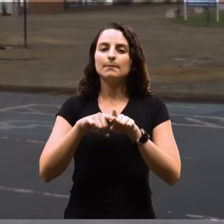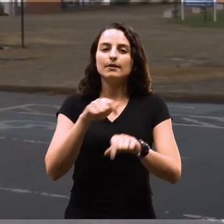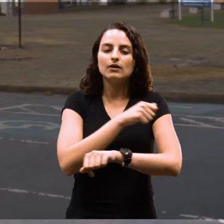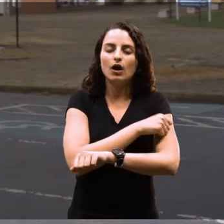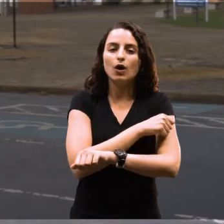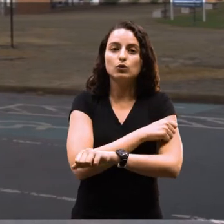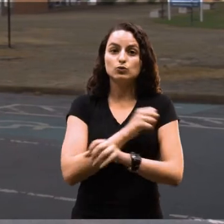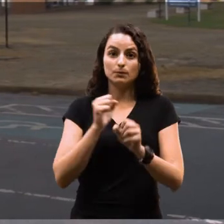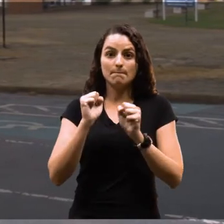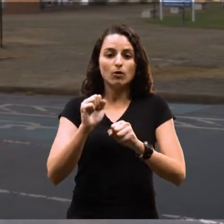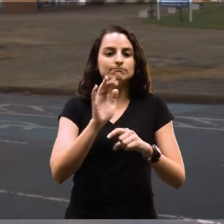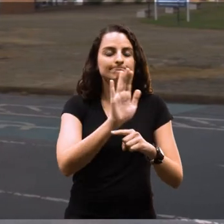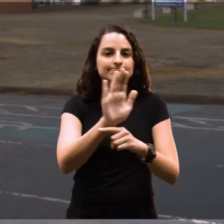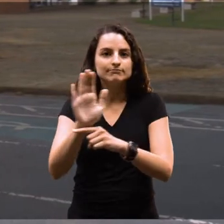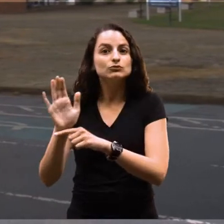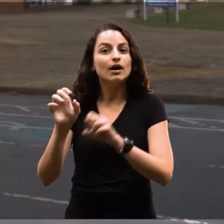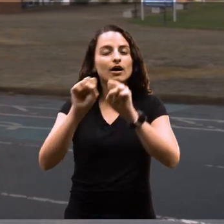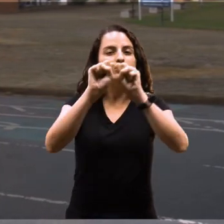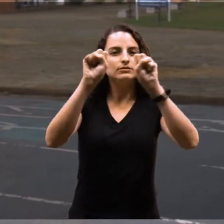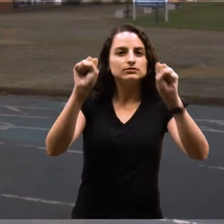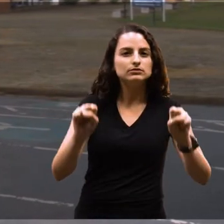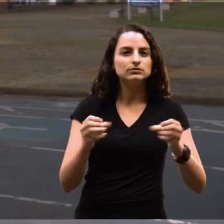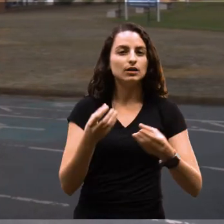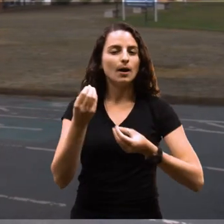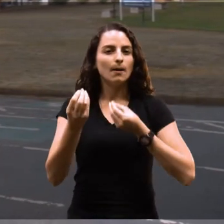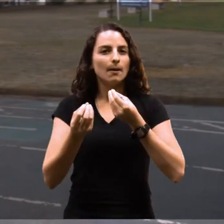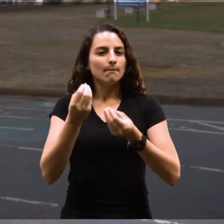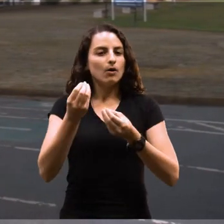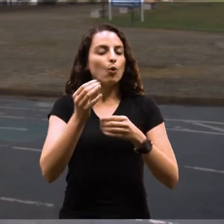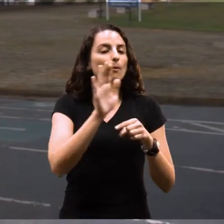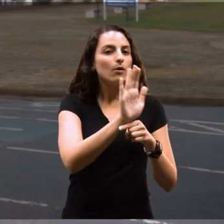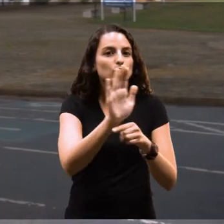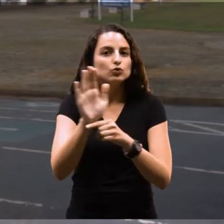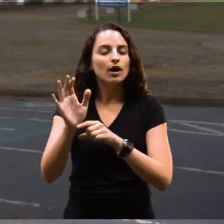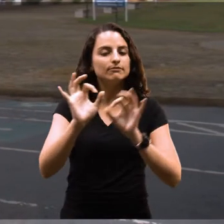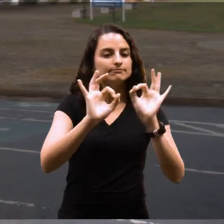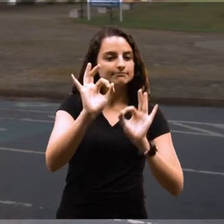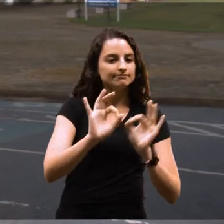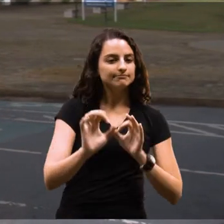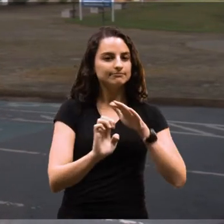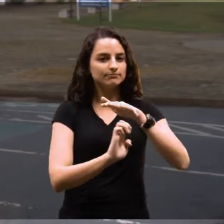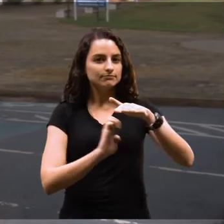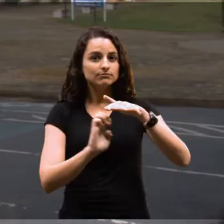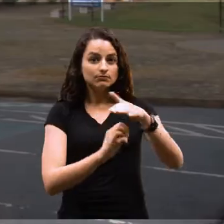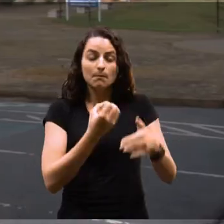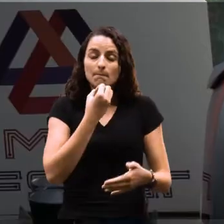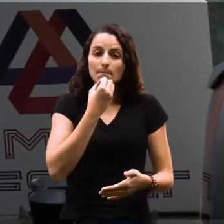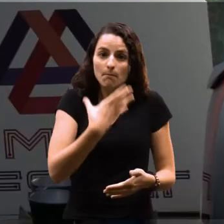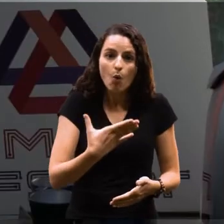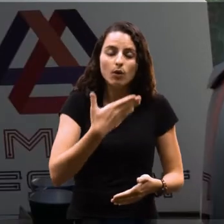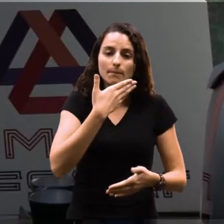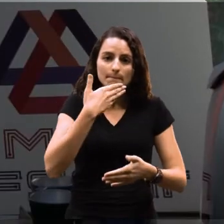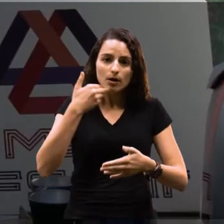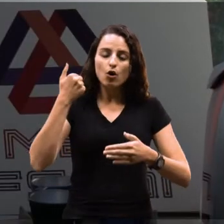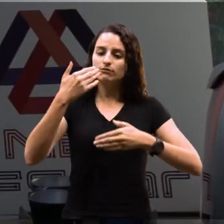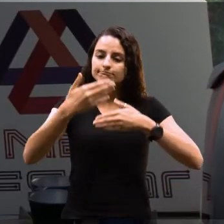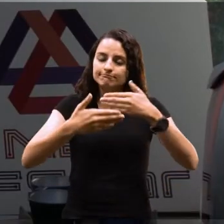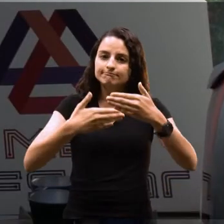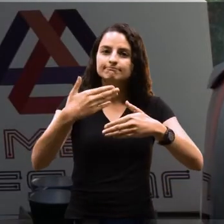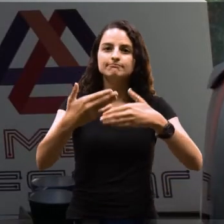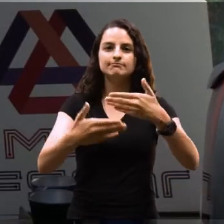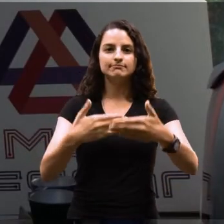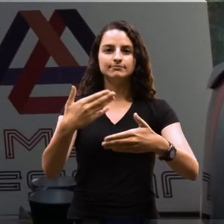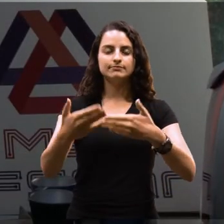Também, esse aluno pode dar uma contribuição ao sistema, na medida em que ele ajudar as organizações a se tornarem mais eficientes, mais eficazes e mais